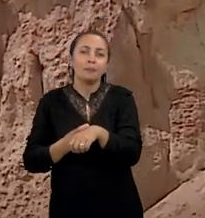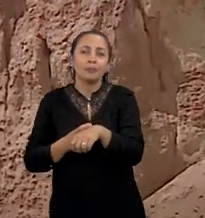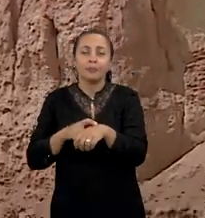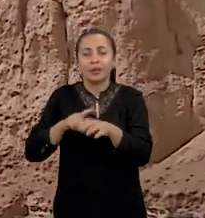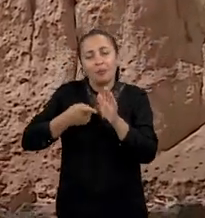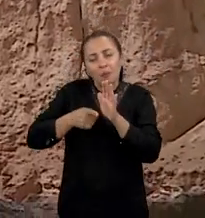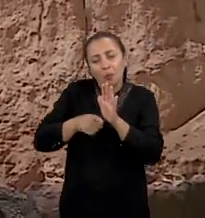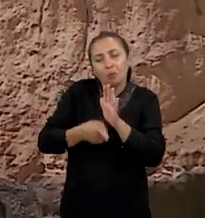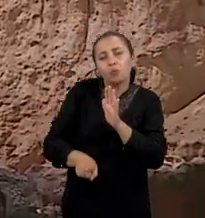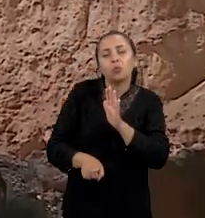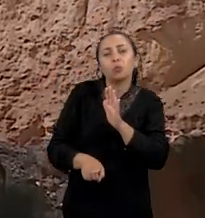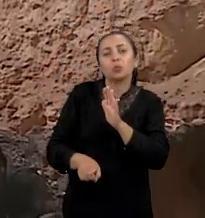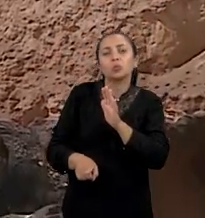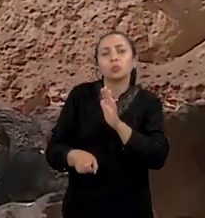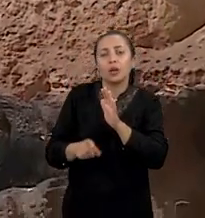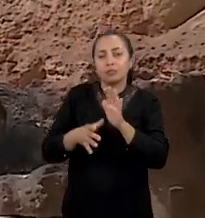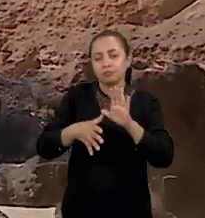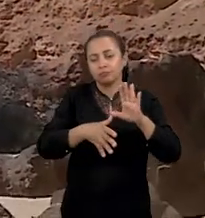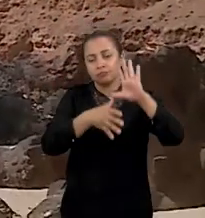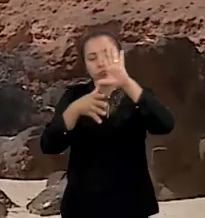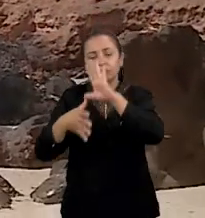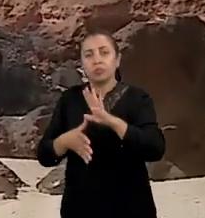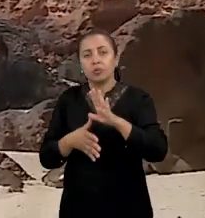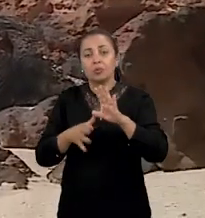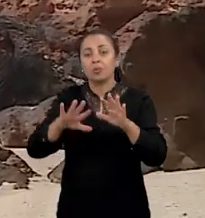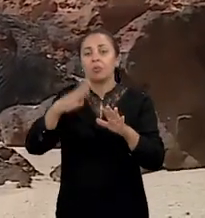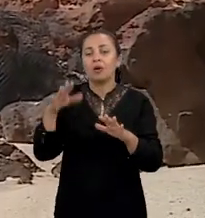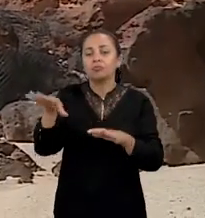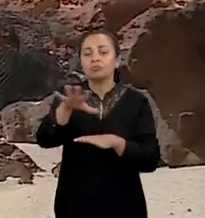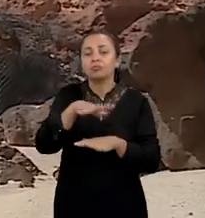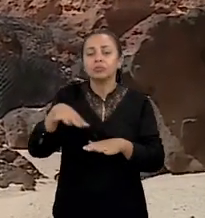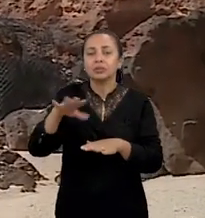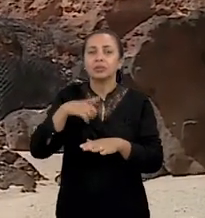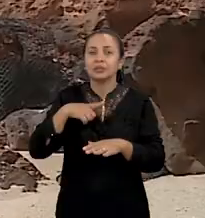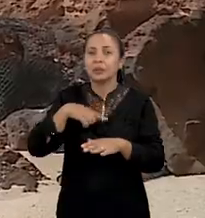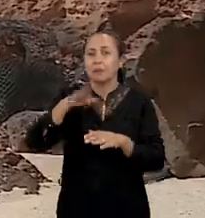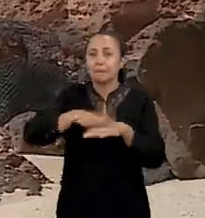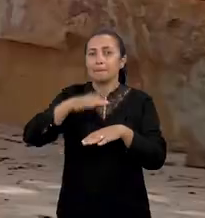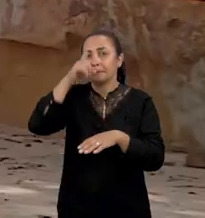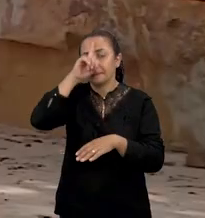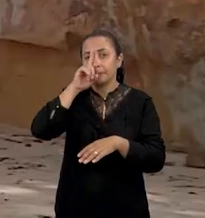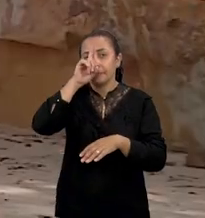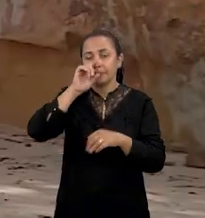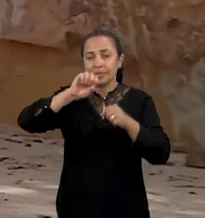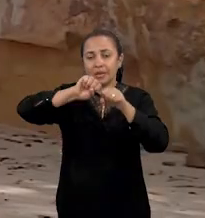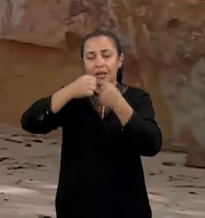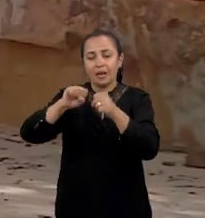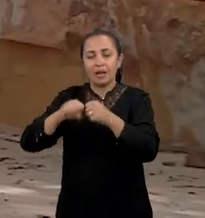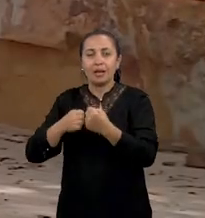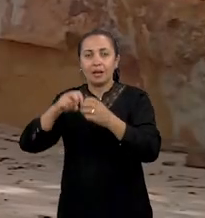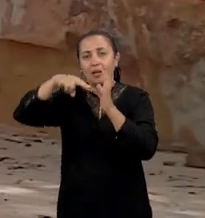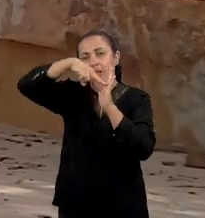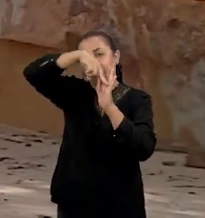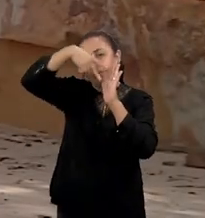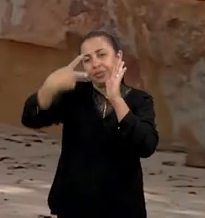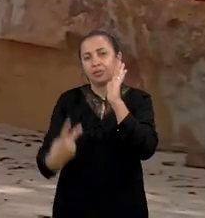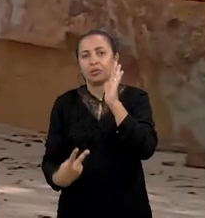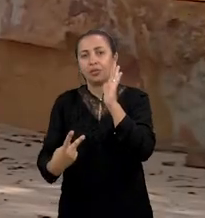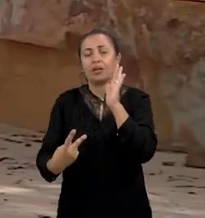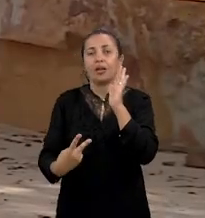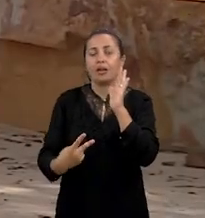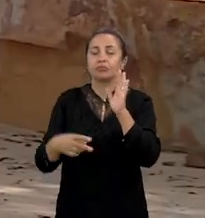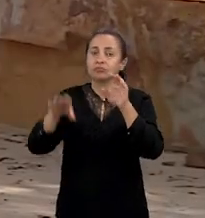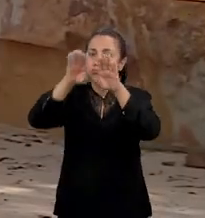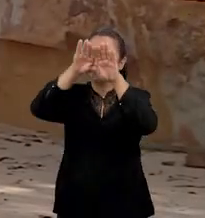e fomos mapeando quais são aquelas áreas que têm o maior risco de queda de blocos. É feito também um